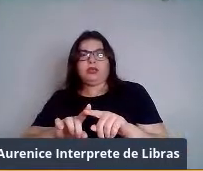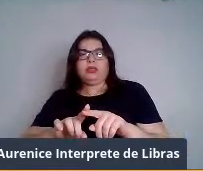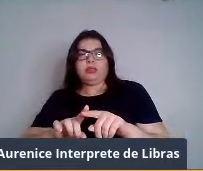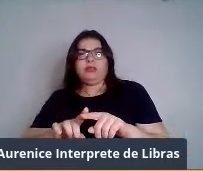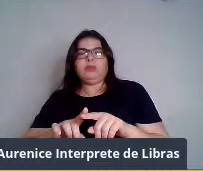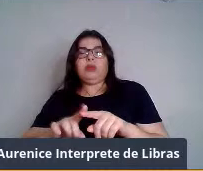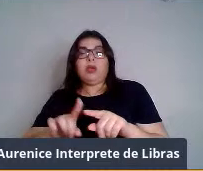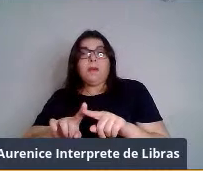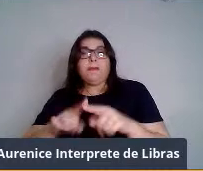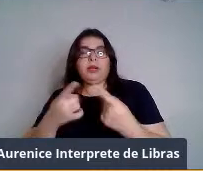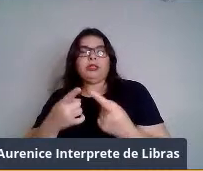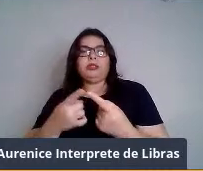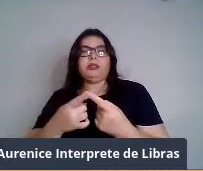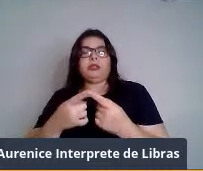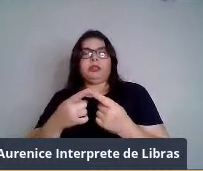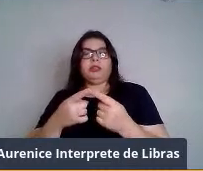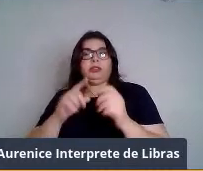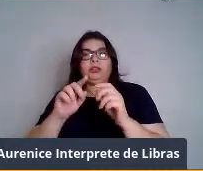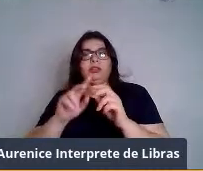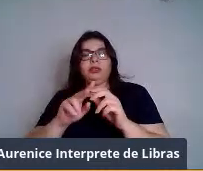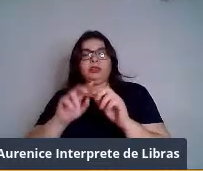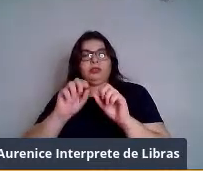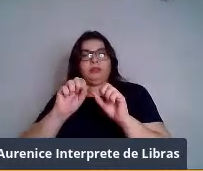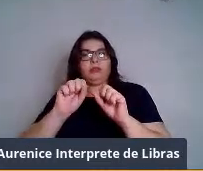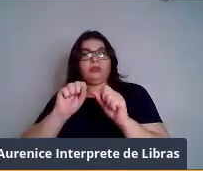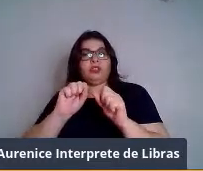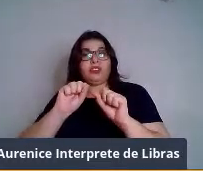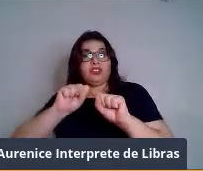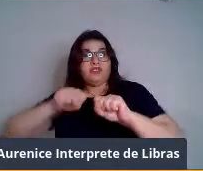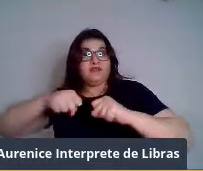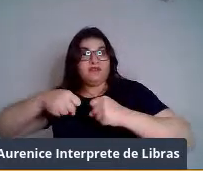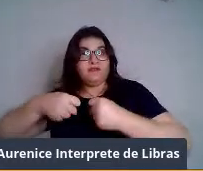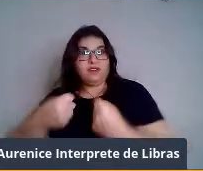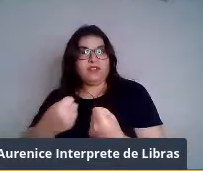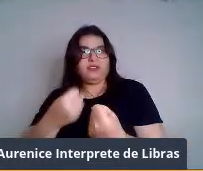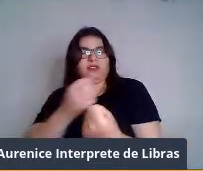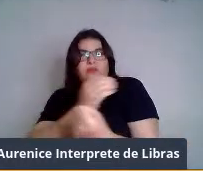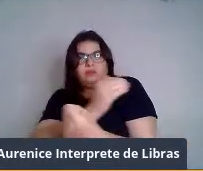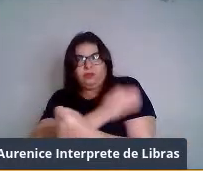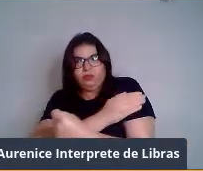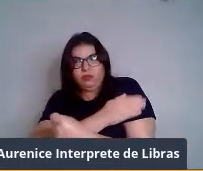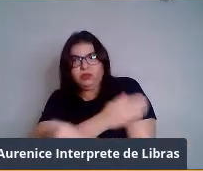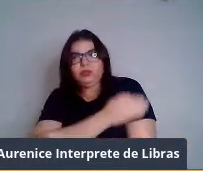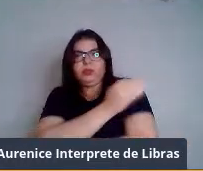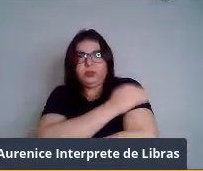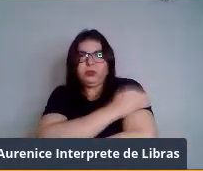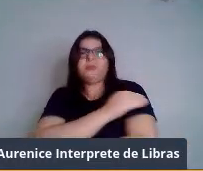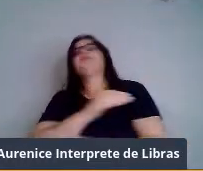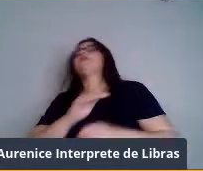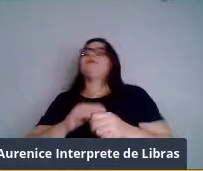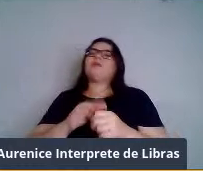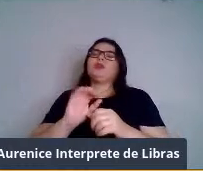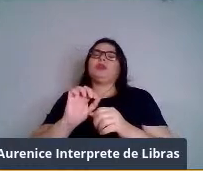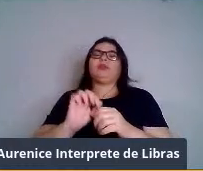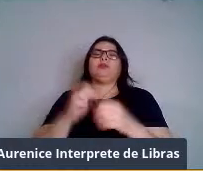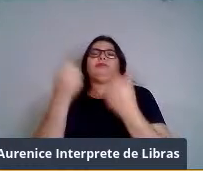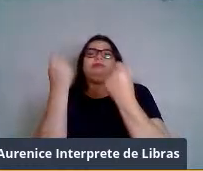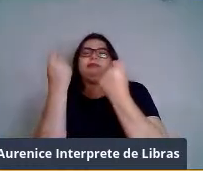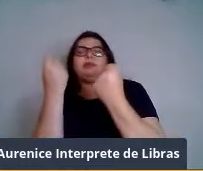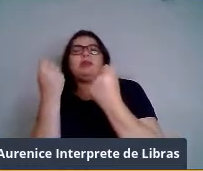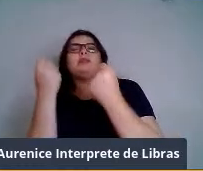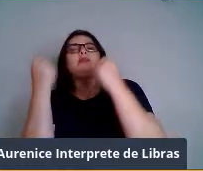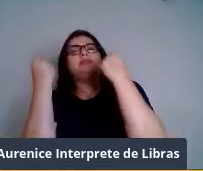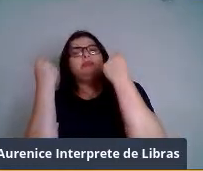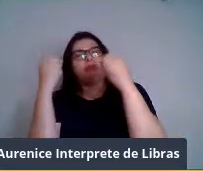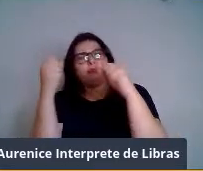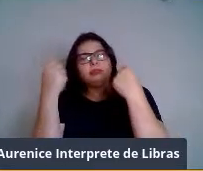Então, os estímulos são organizados, certo? Então, dependendo do nível que você